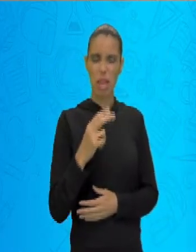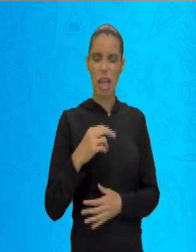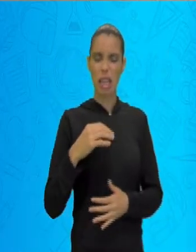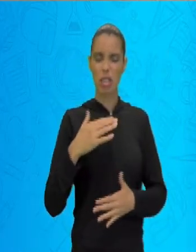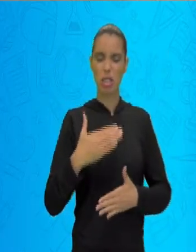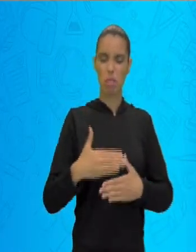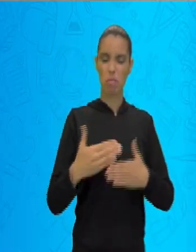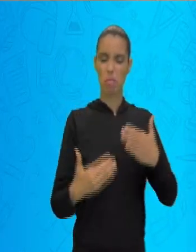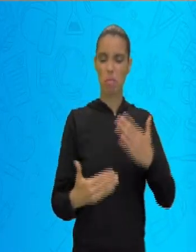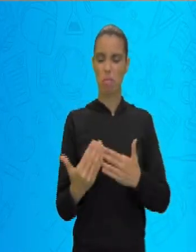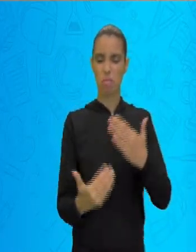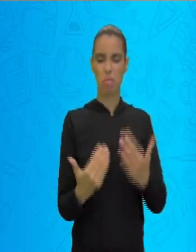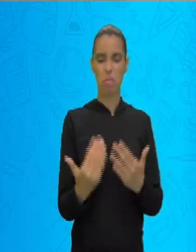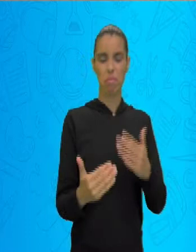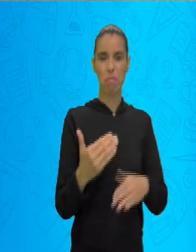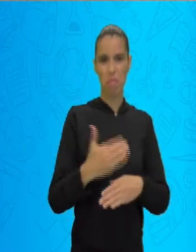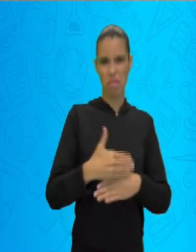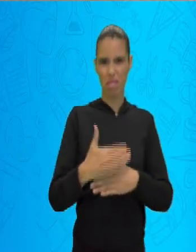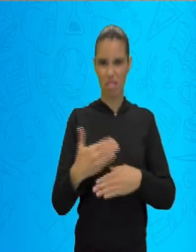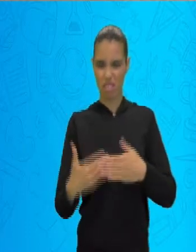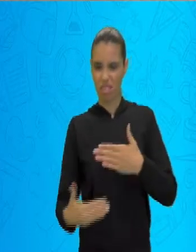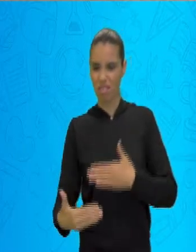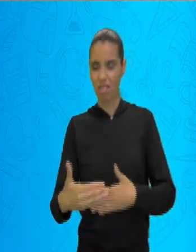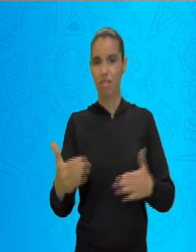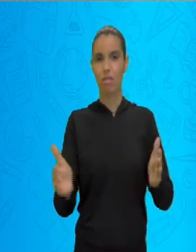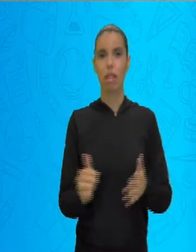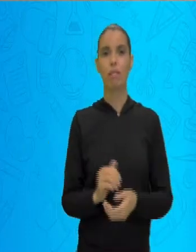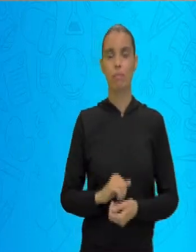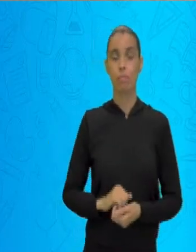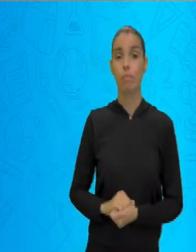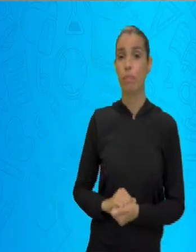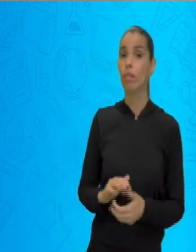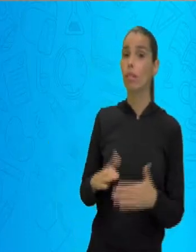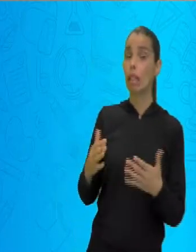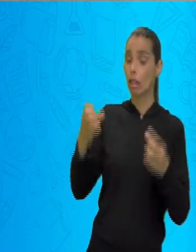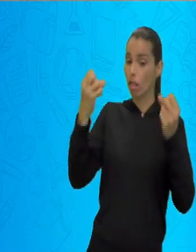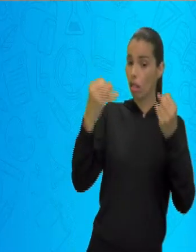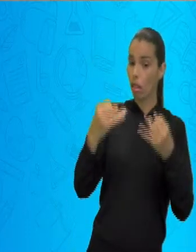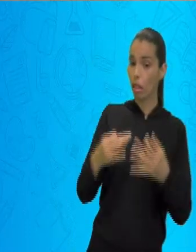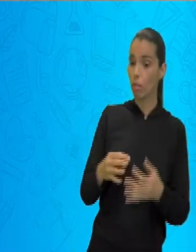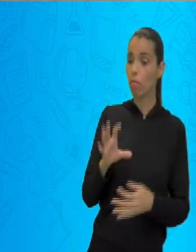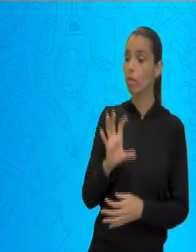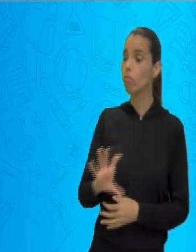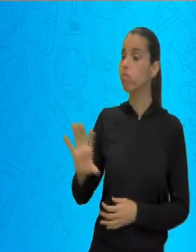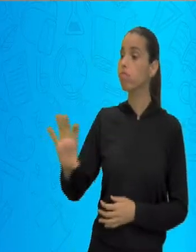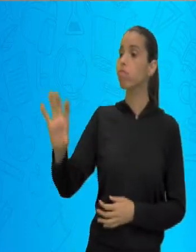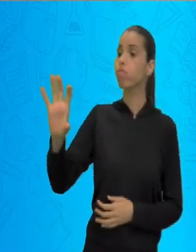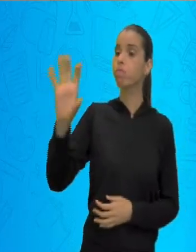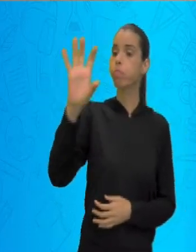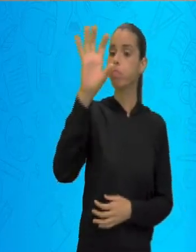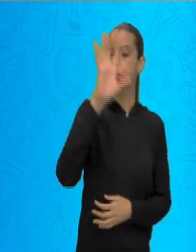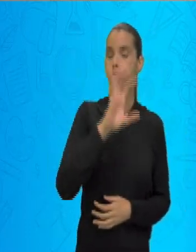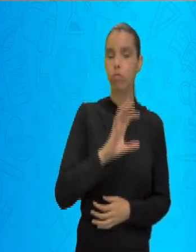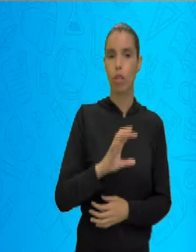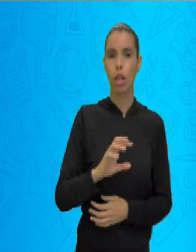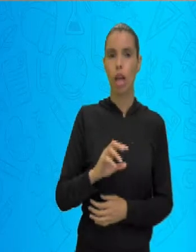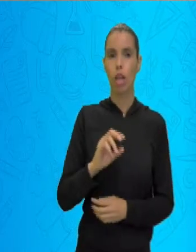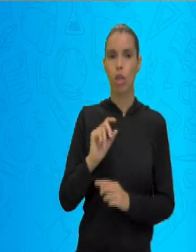exemplificando um pouco para a gente, o que é Regionalizar. Regionalizar é dividir.